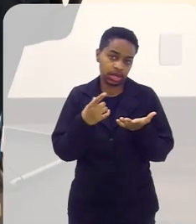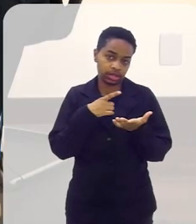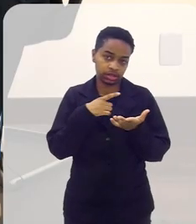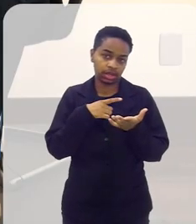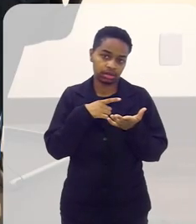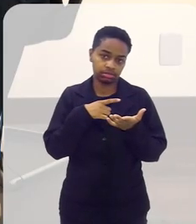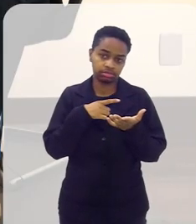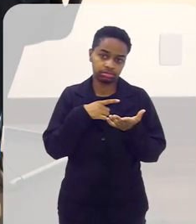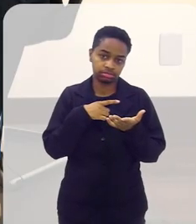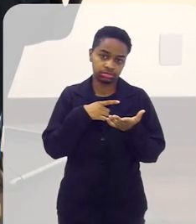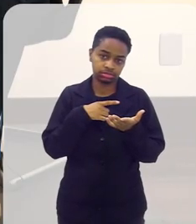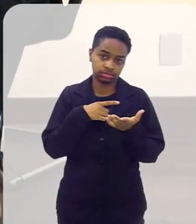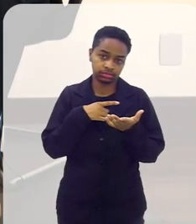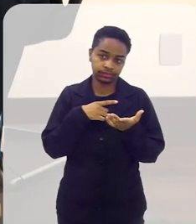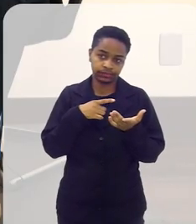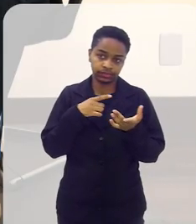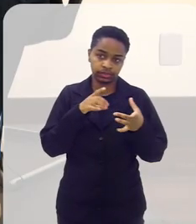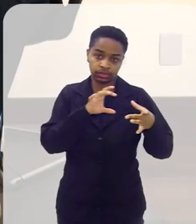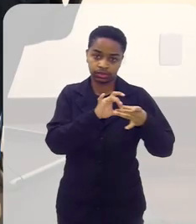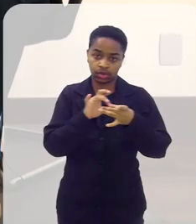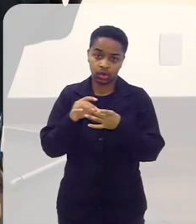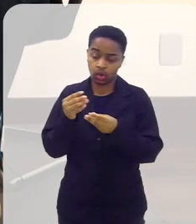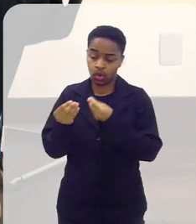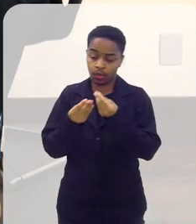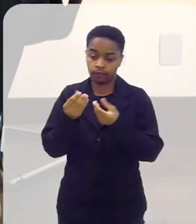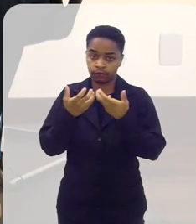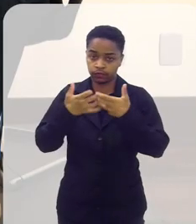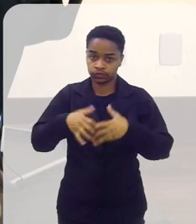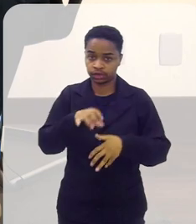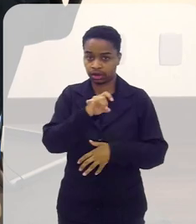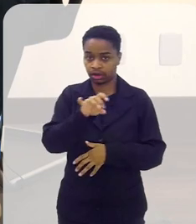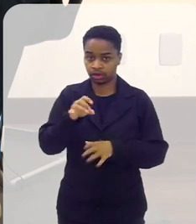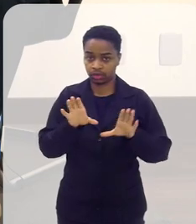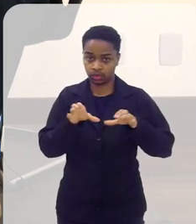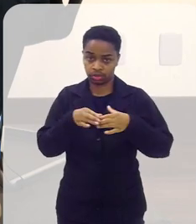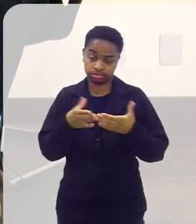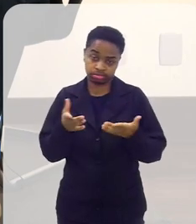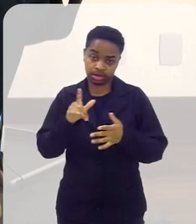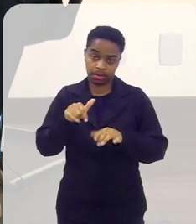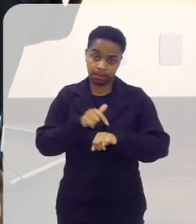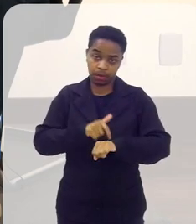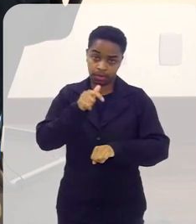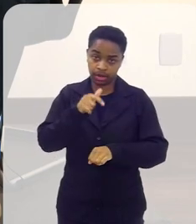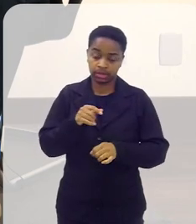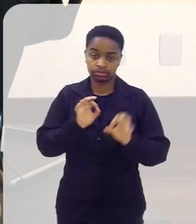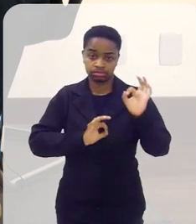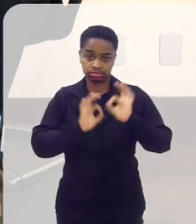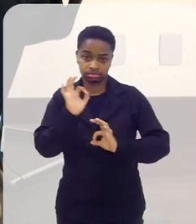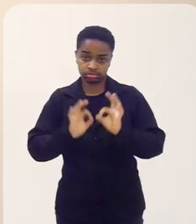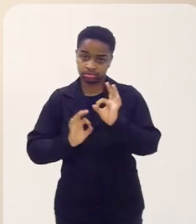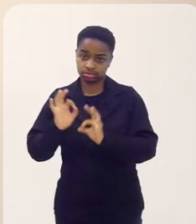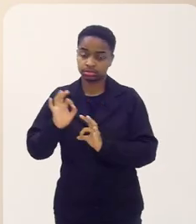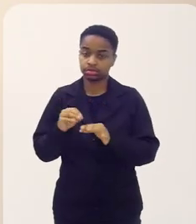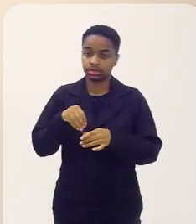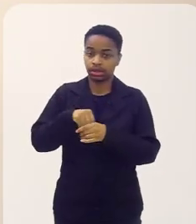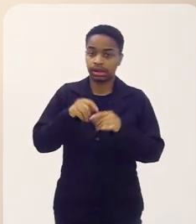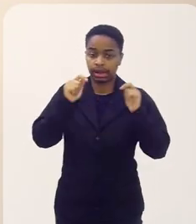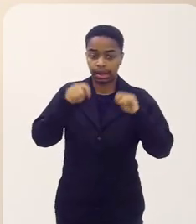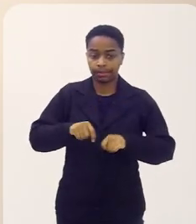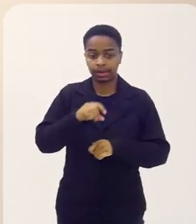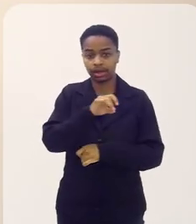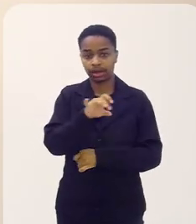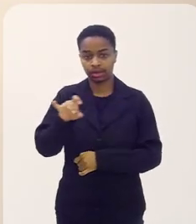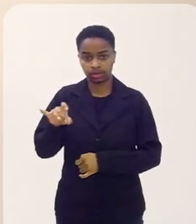é muito da questão do as pessoas que vão falar como o grupo como é o grupo é uma questão muito de momento assim a gente se ajustar